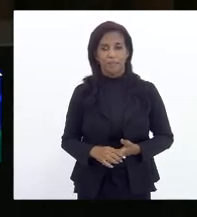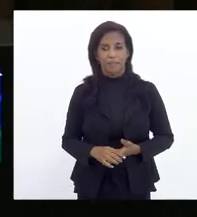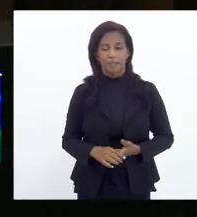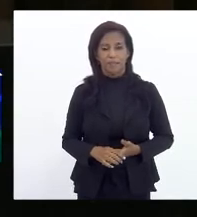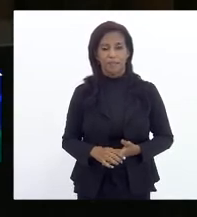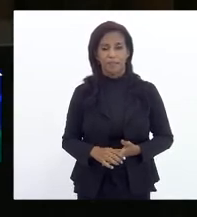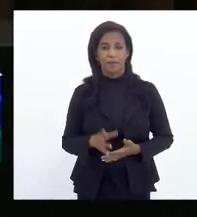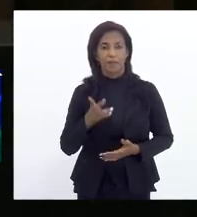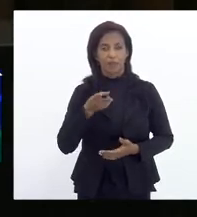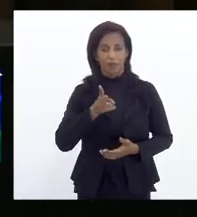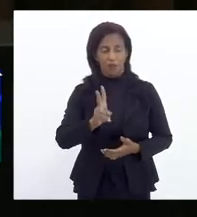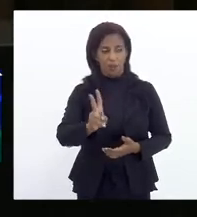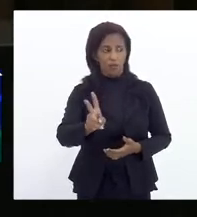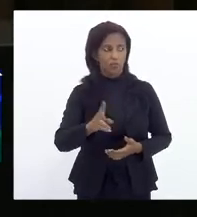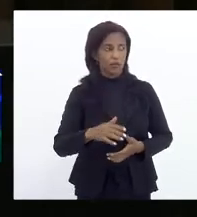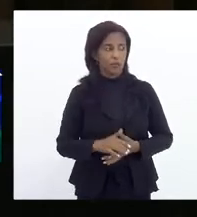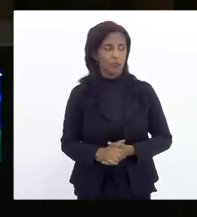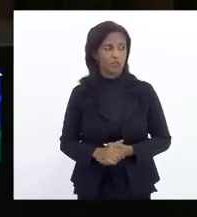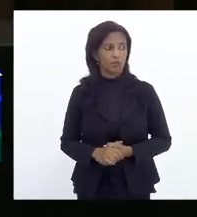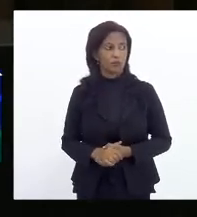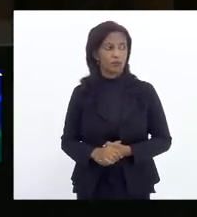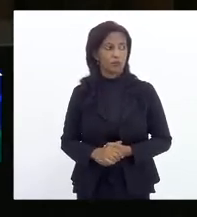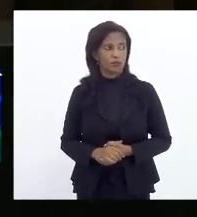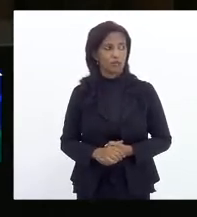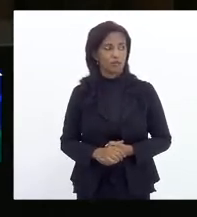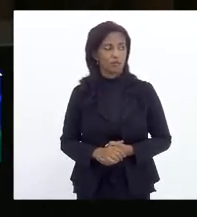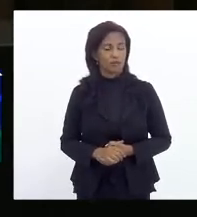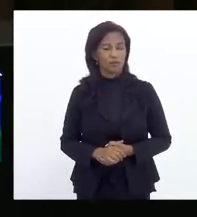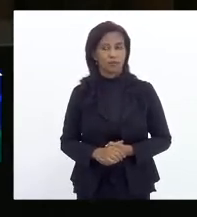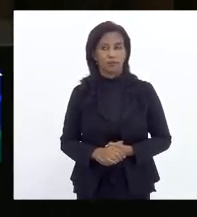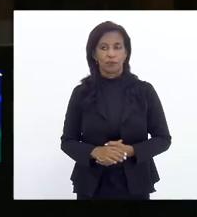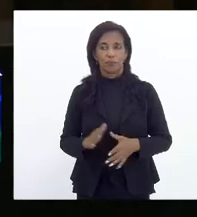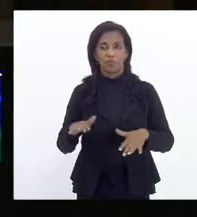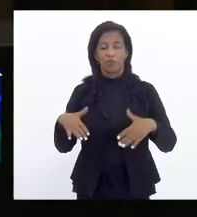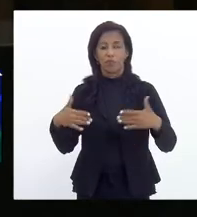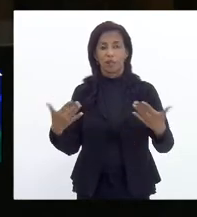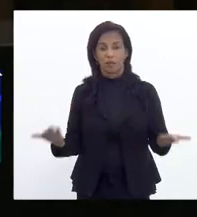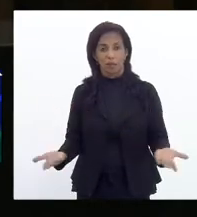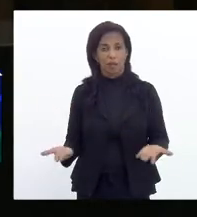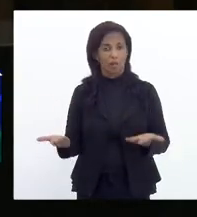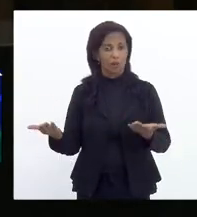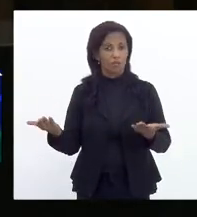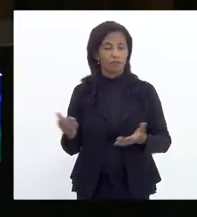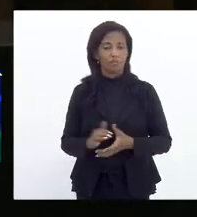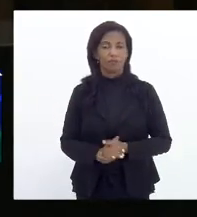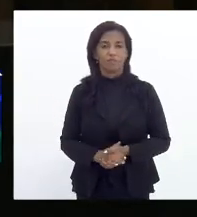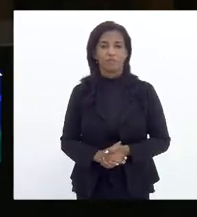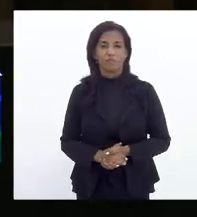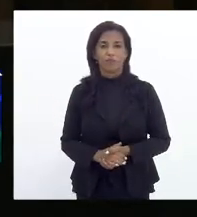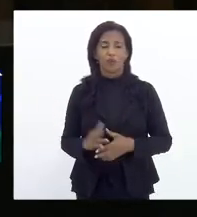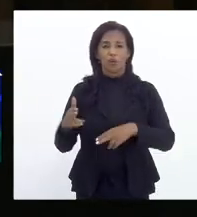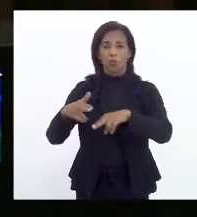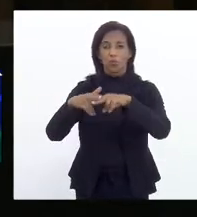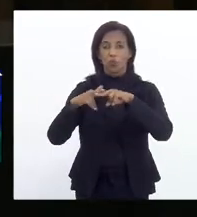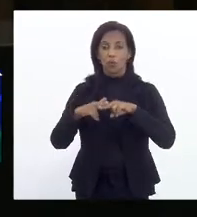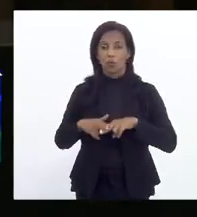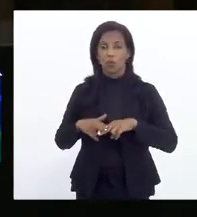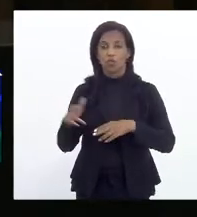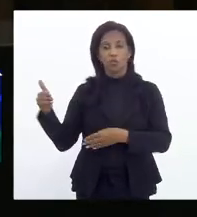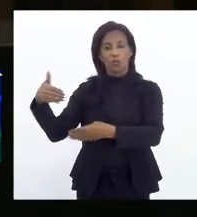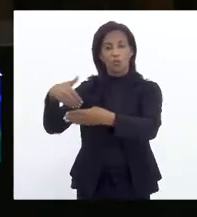E continua, desembargador, claro que, odiérnamente, o motivo é